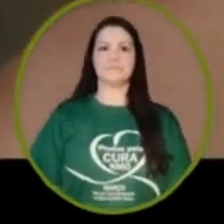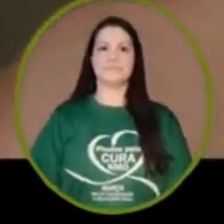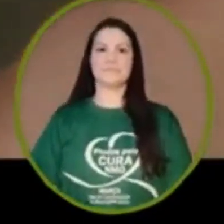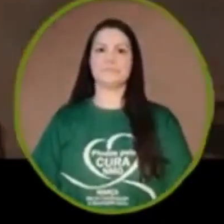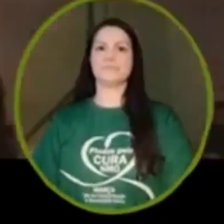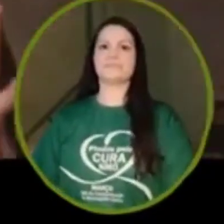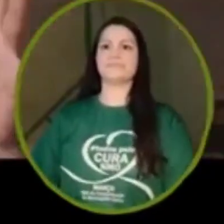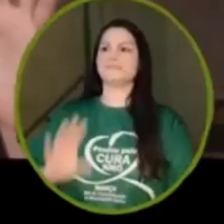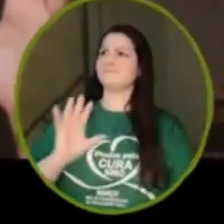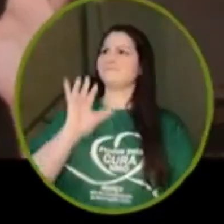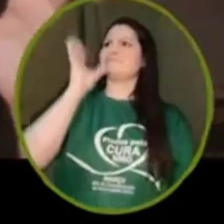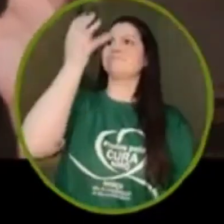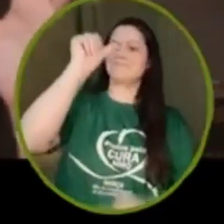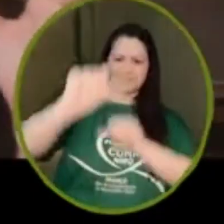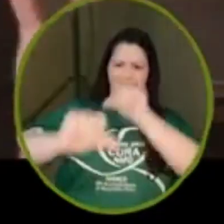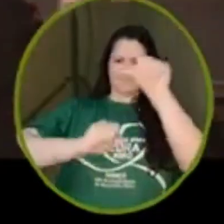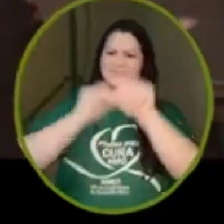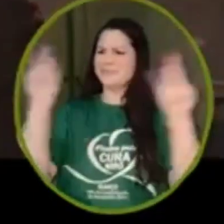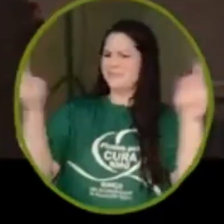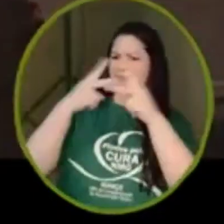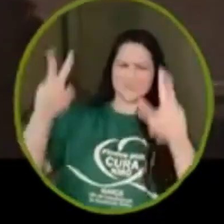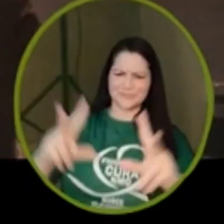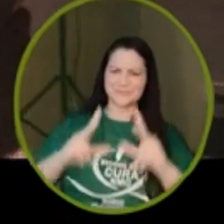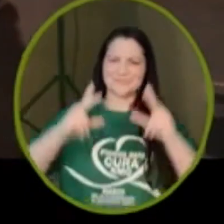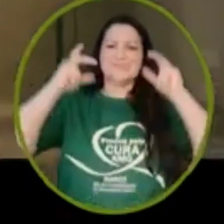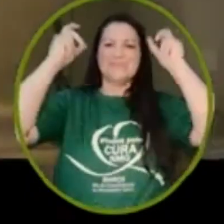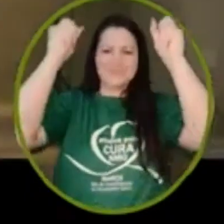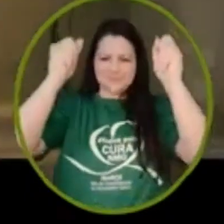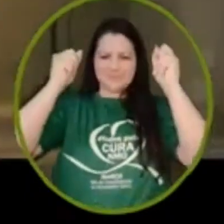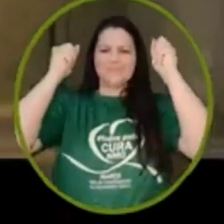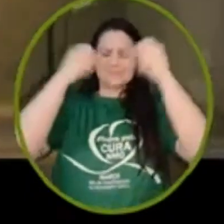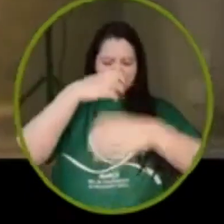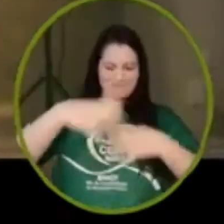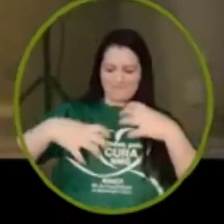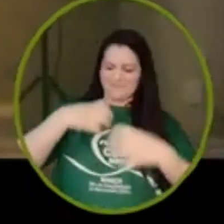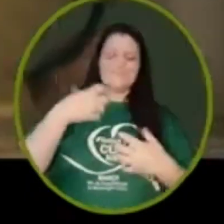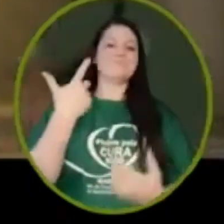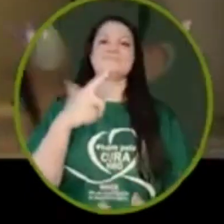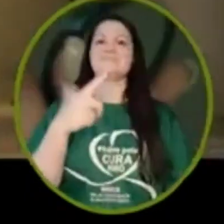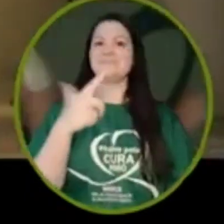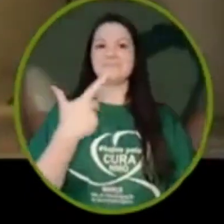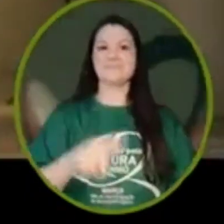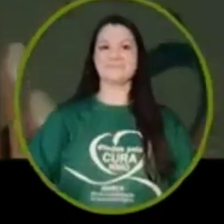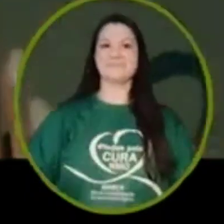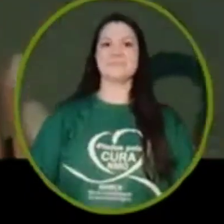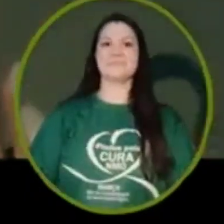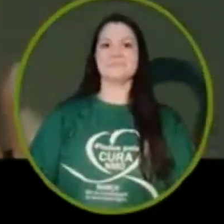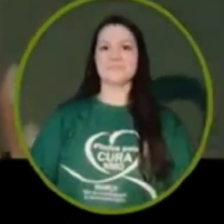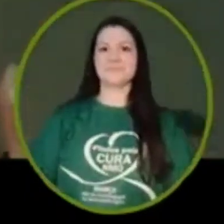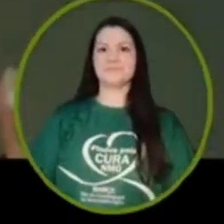Do nada vira ventania e não se abala